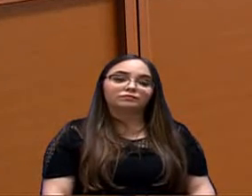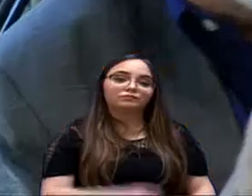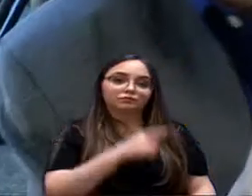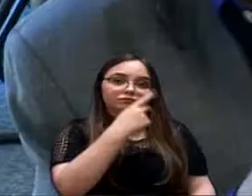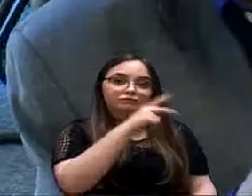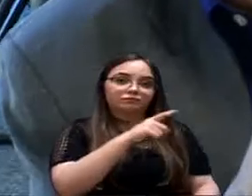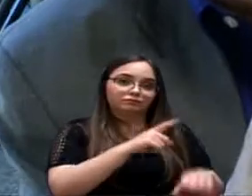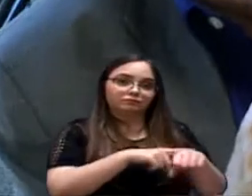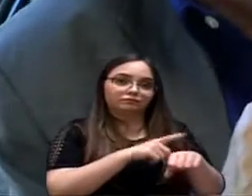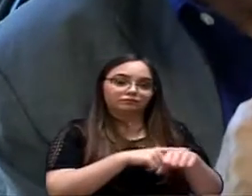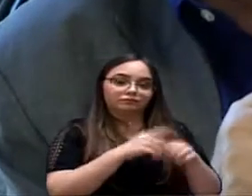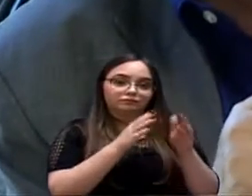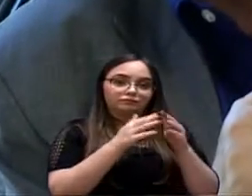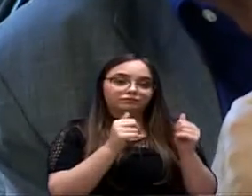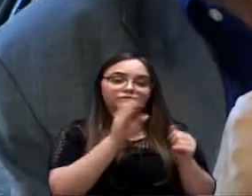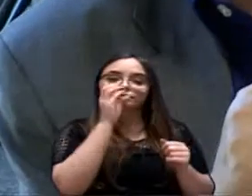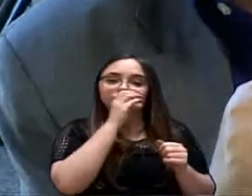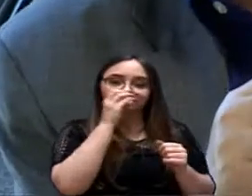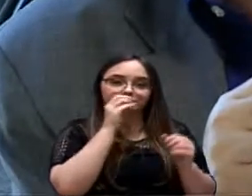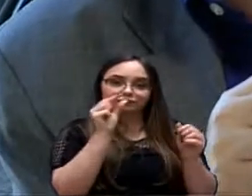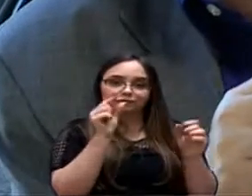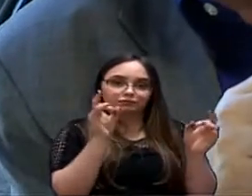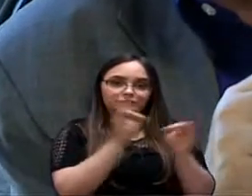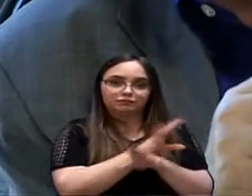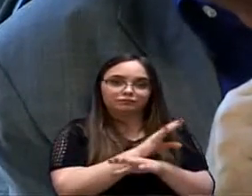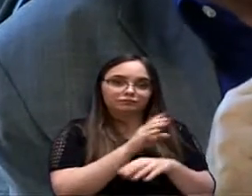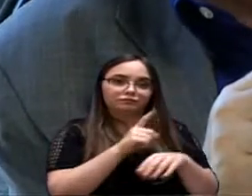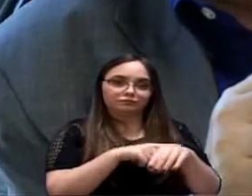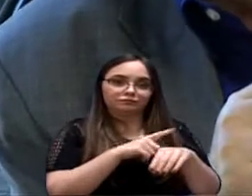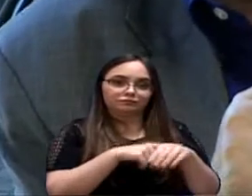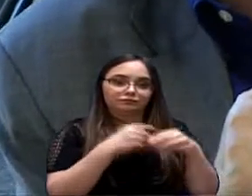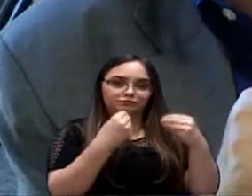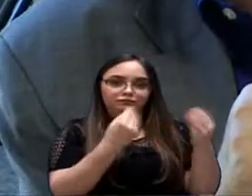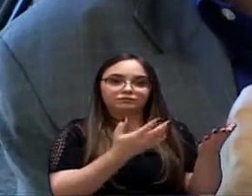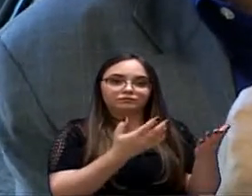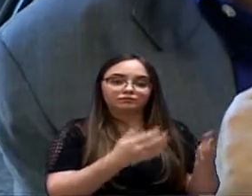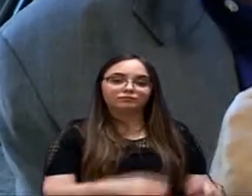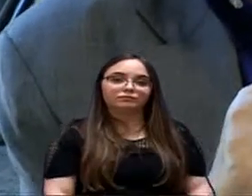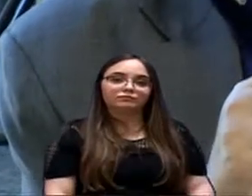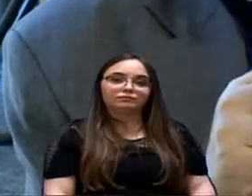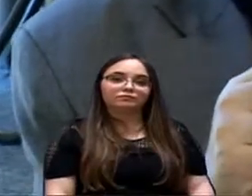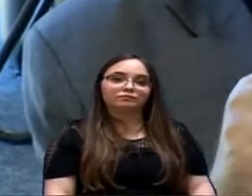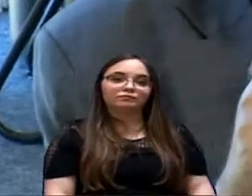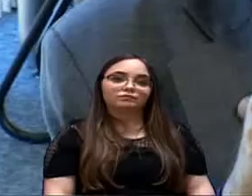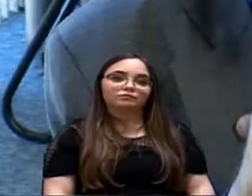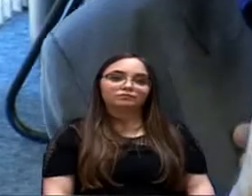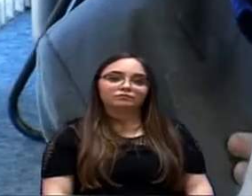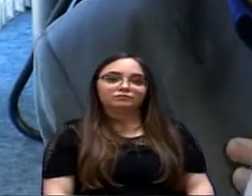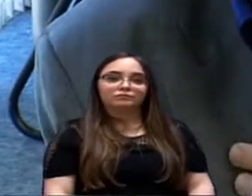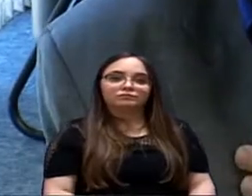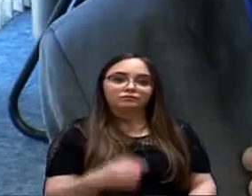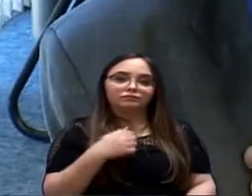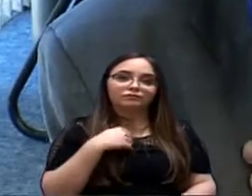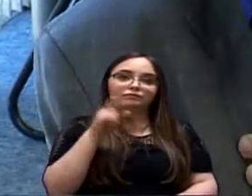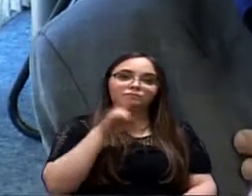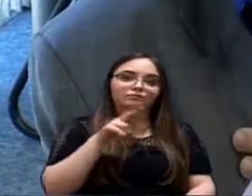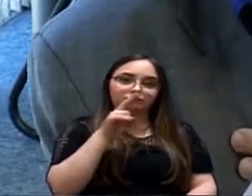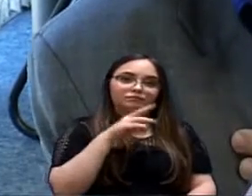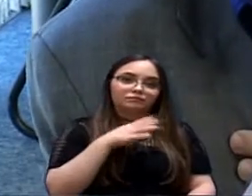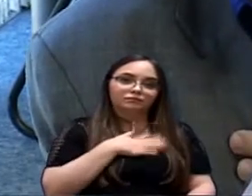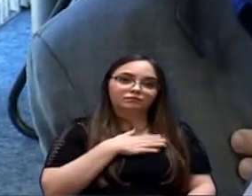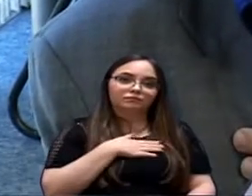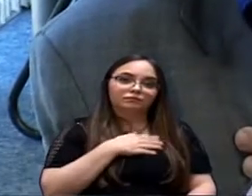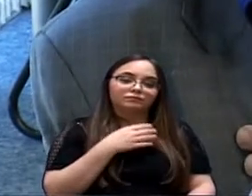pediu... Vamos... Vereador, só para finalizar, devolver o tempo para o senhor. o tempo da vossa excelência está reservado. Eu estava fazendo uso da palavra, vamos